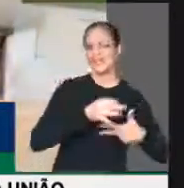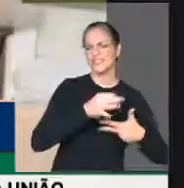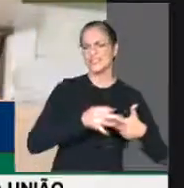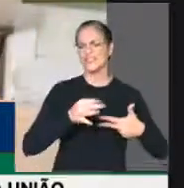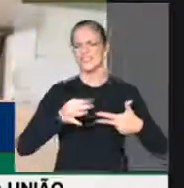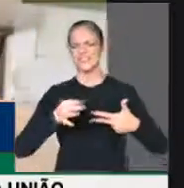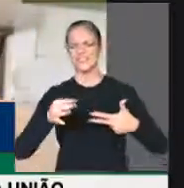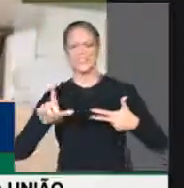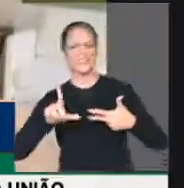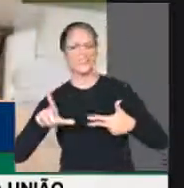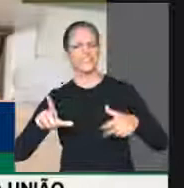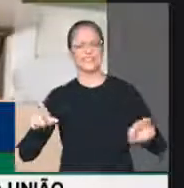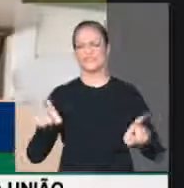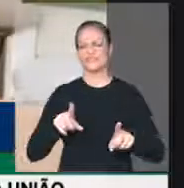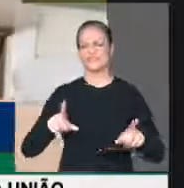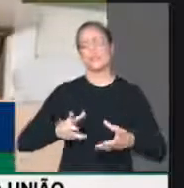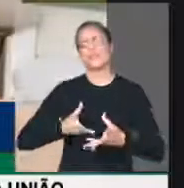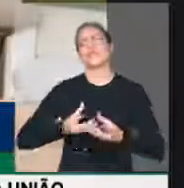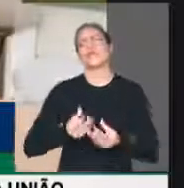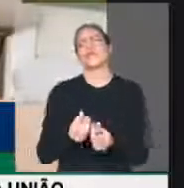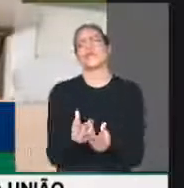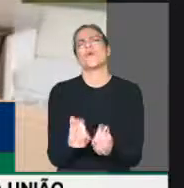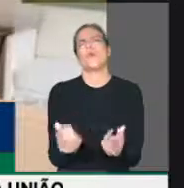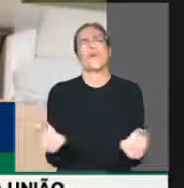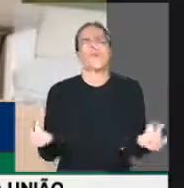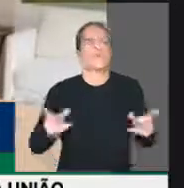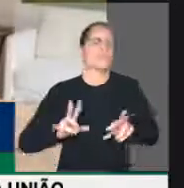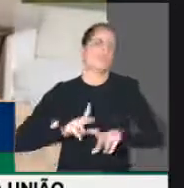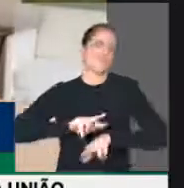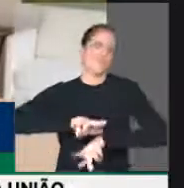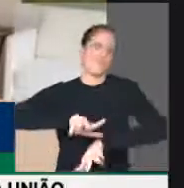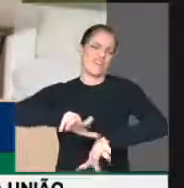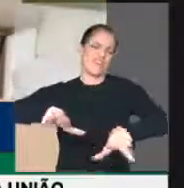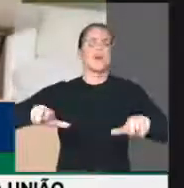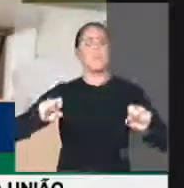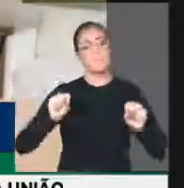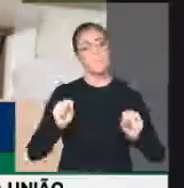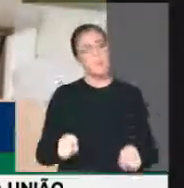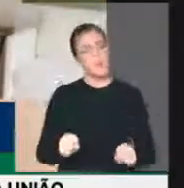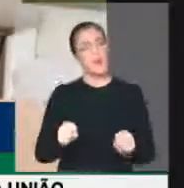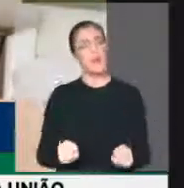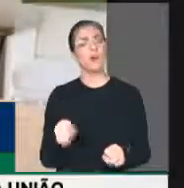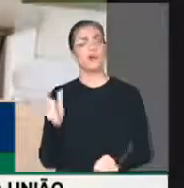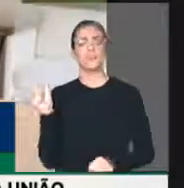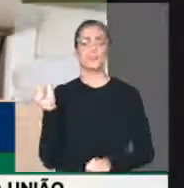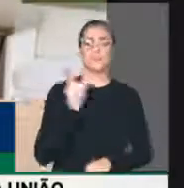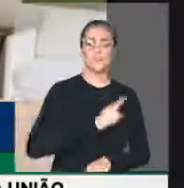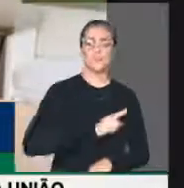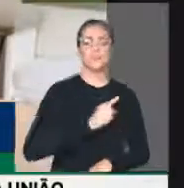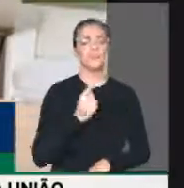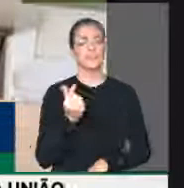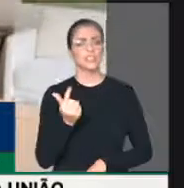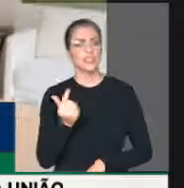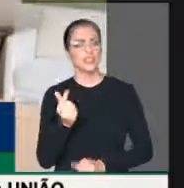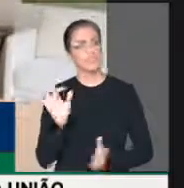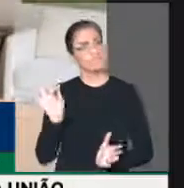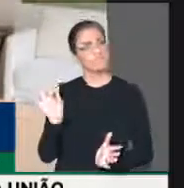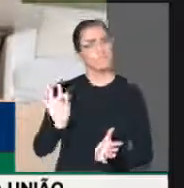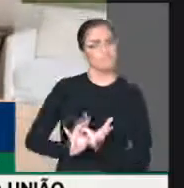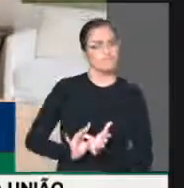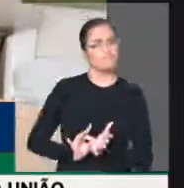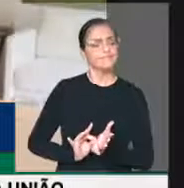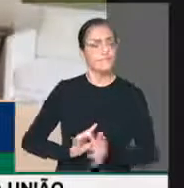Legislativo. São tantos e tantos imóveis que podem render dinheiro vivo